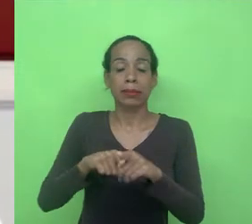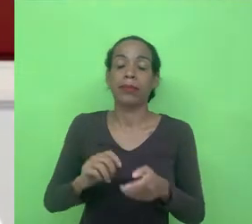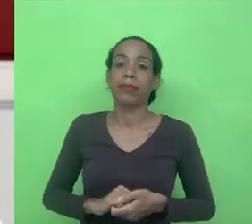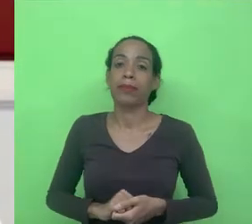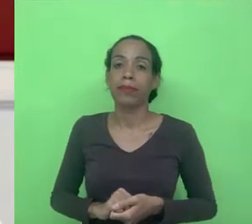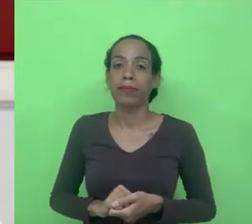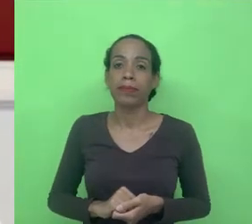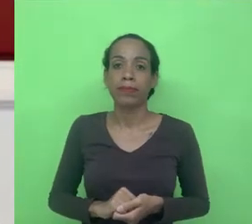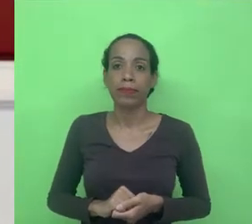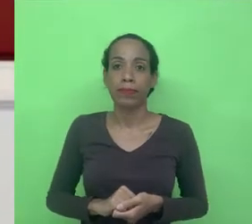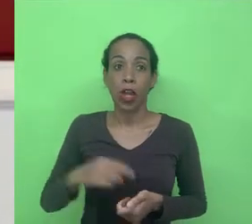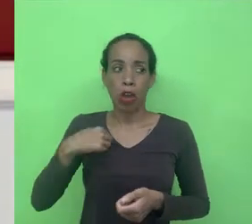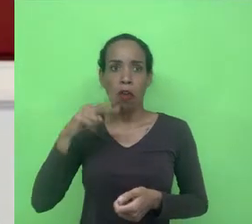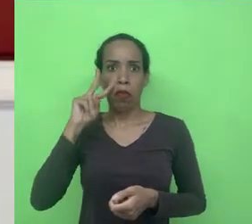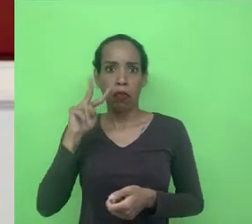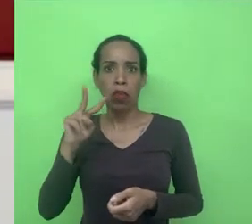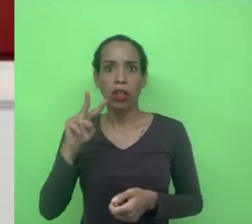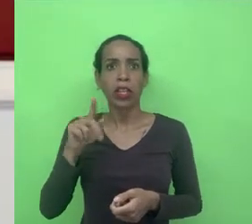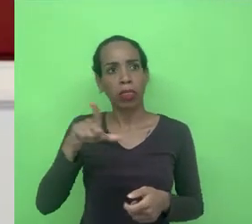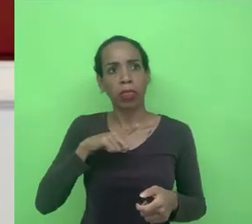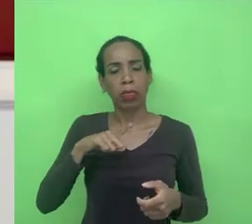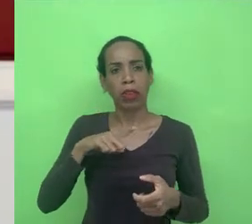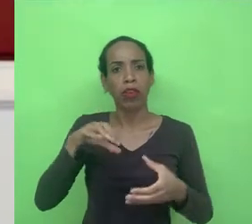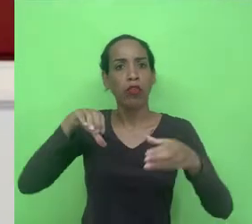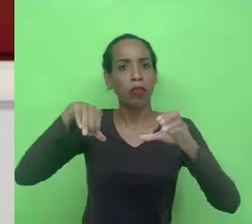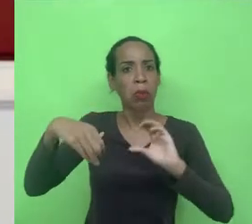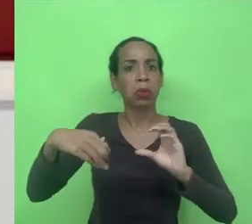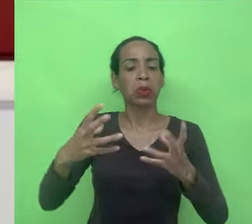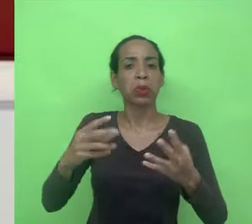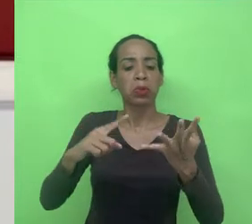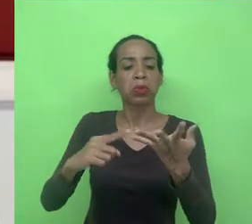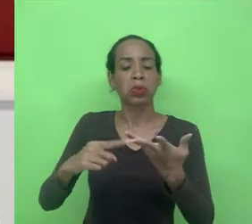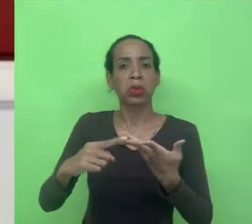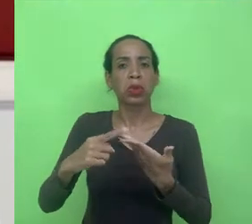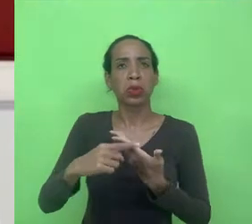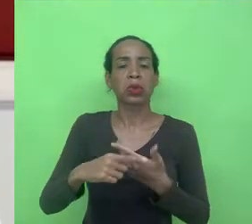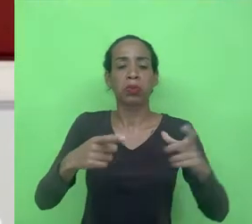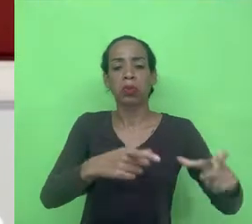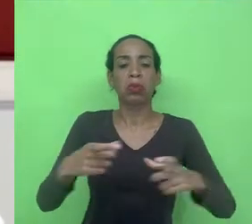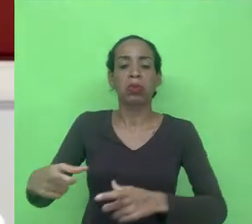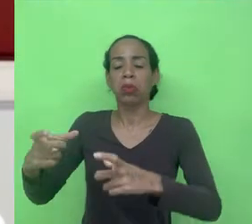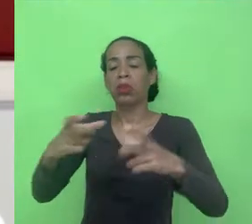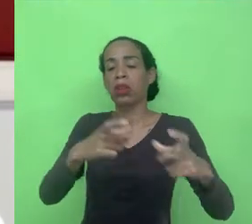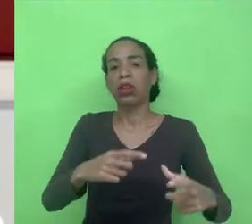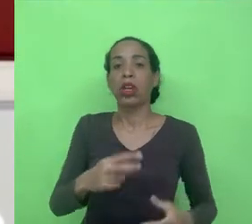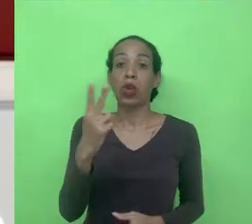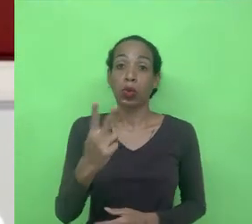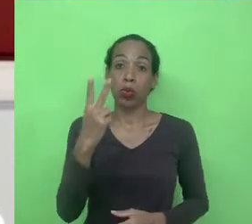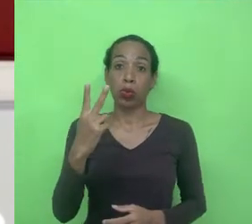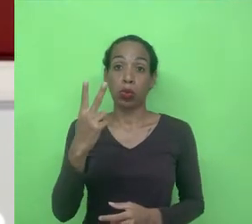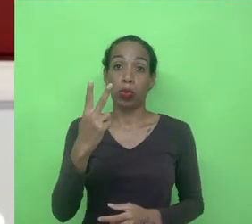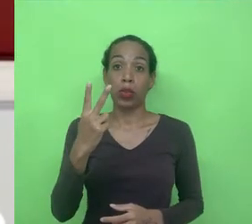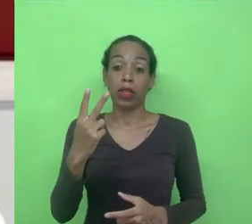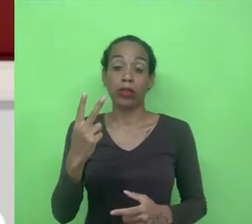Eu vi que você tem uma formação múltipla de várias áreas e duas dessas áreas